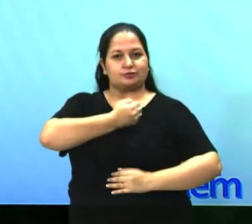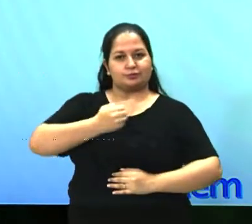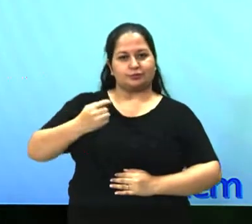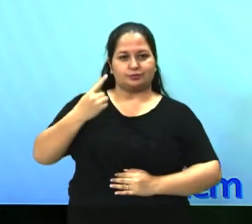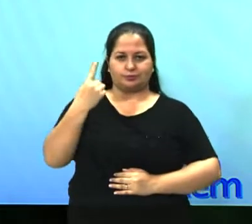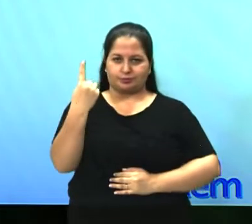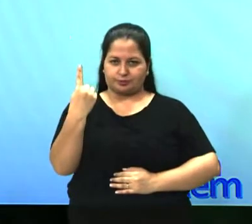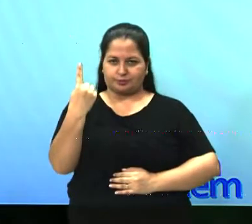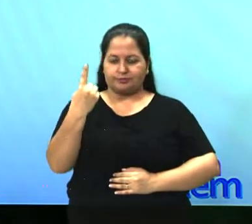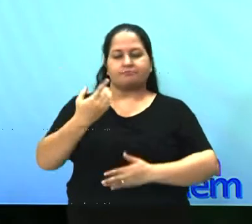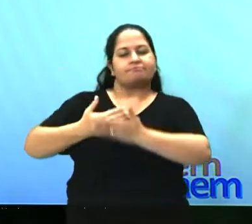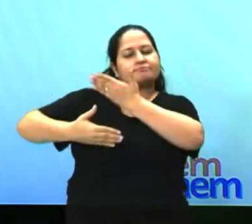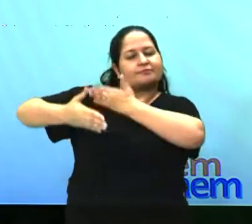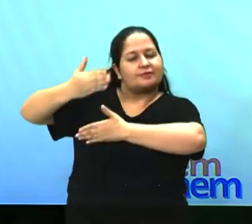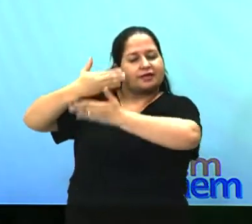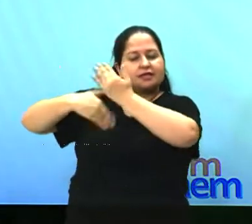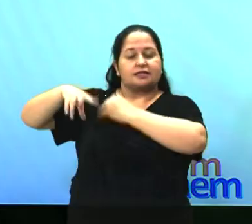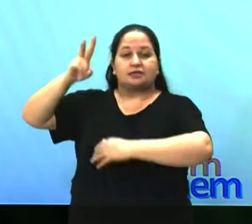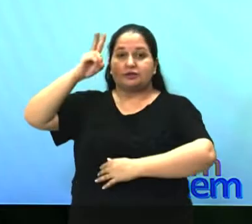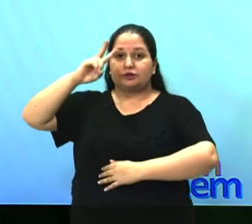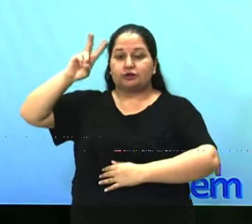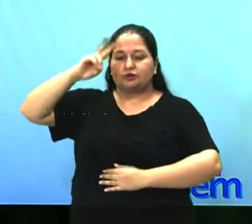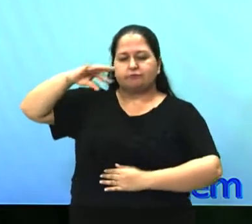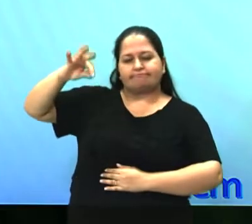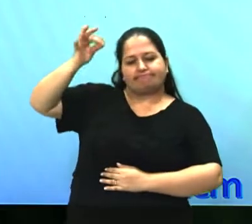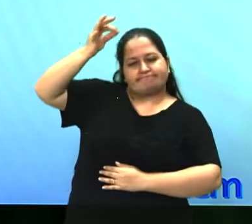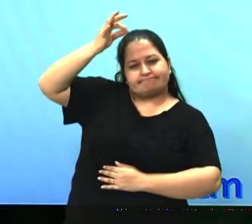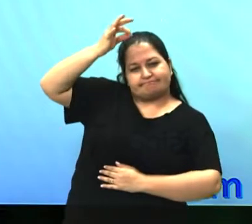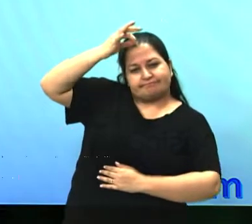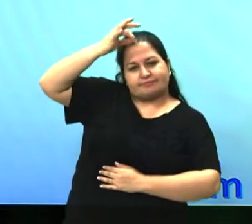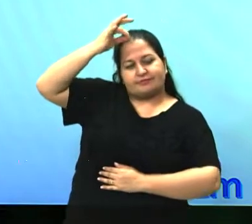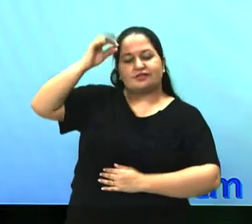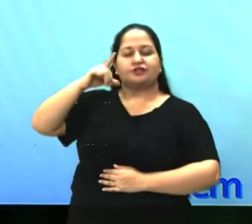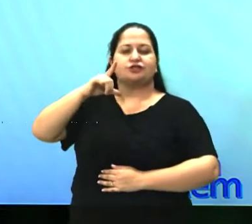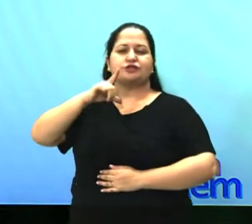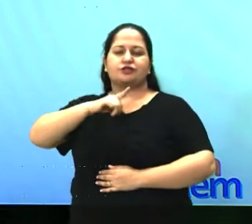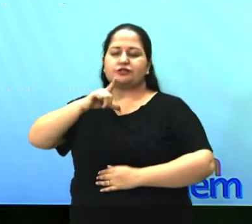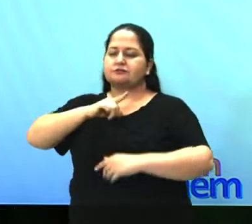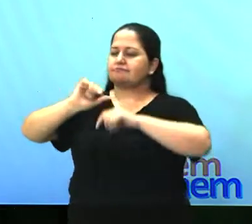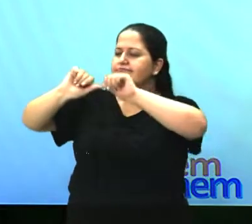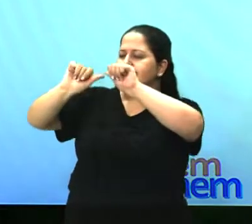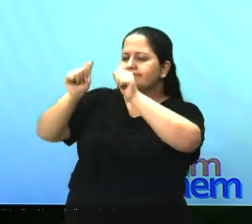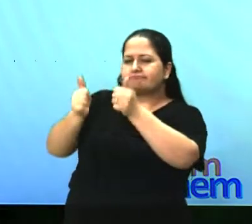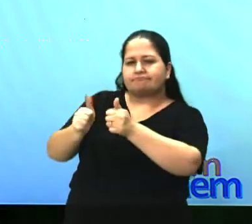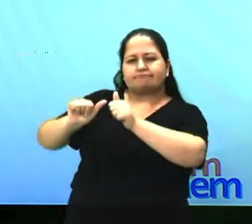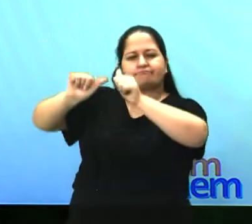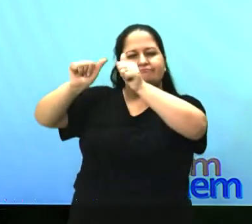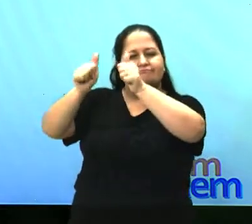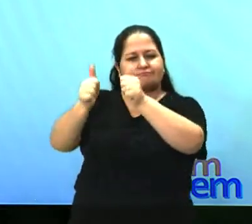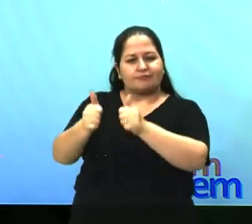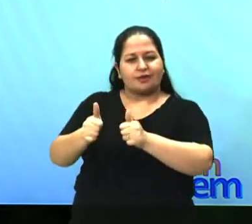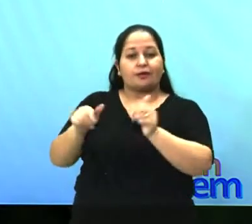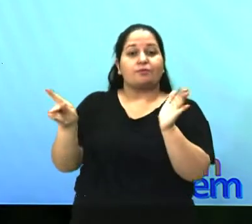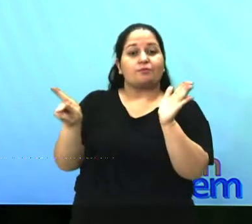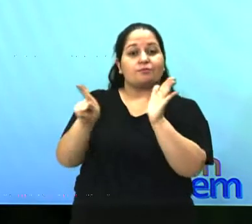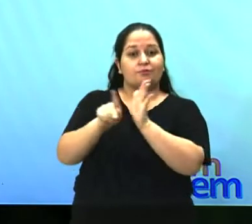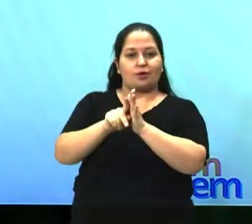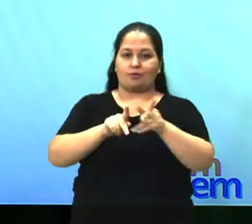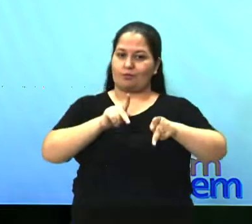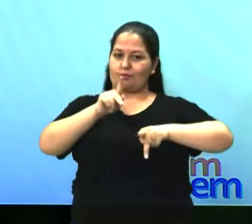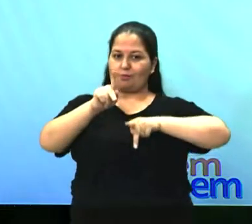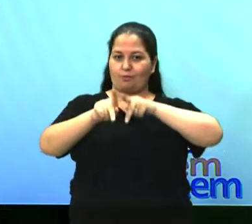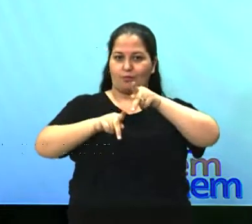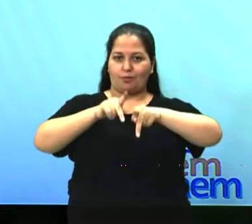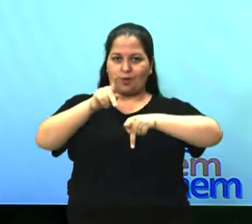do passado, as obras monumentais de cada povo, que eu vou te mostrar várias do início da construção da nossa